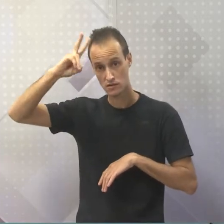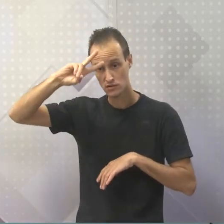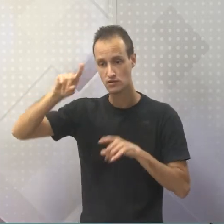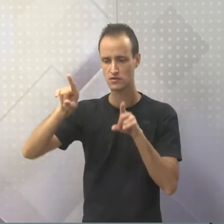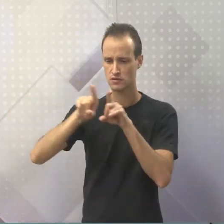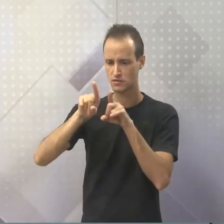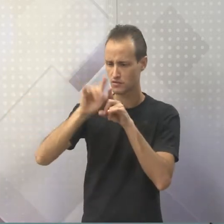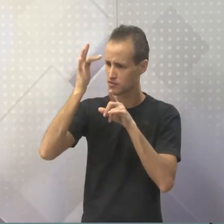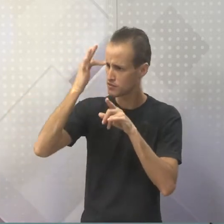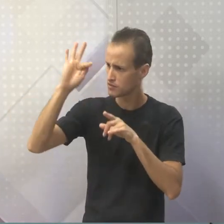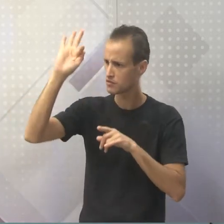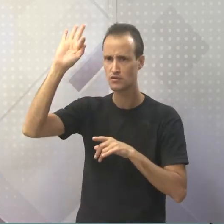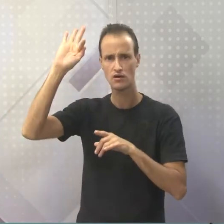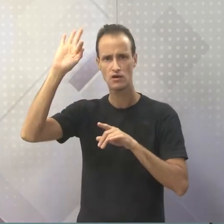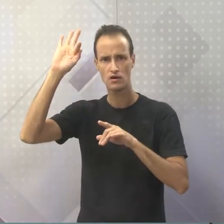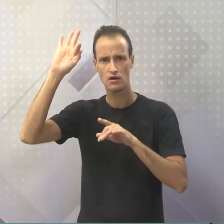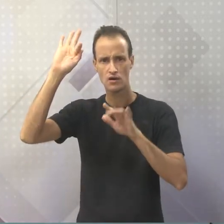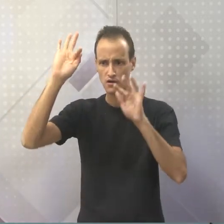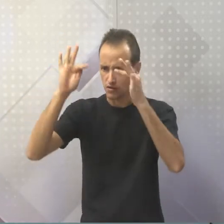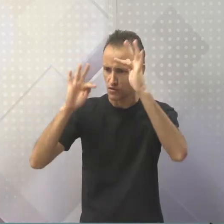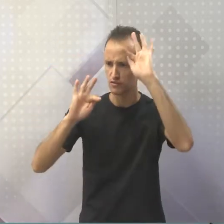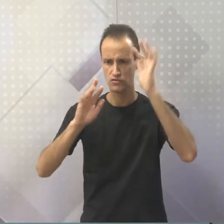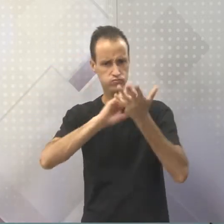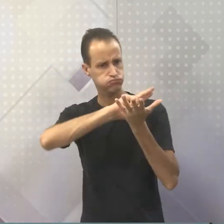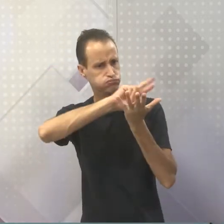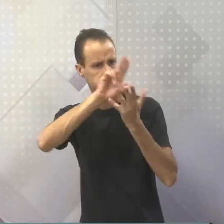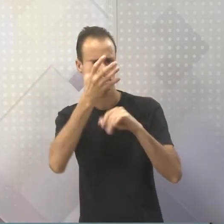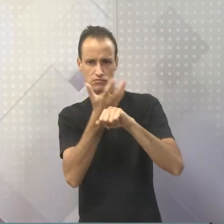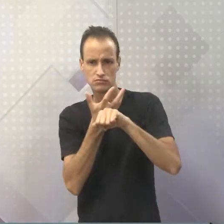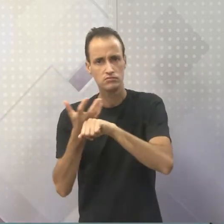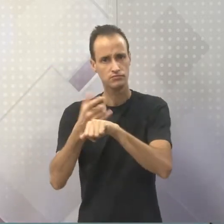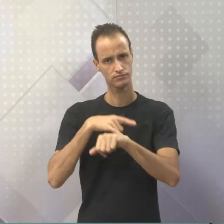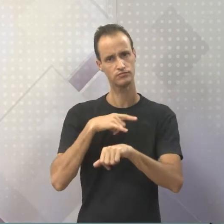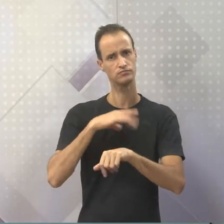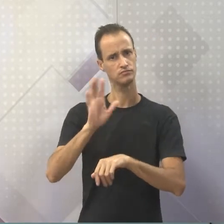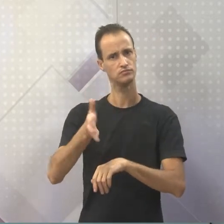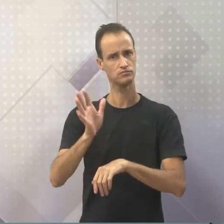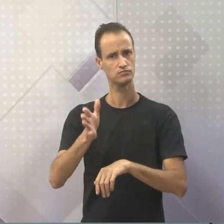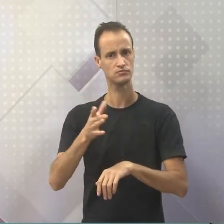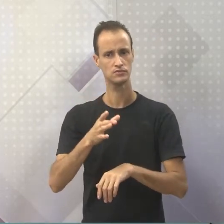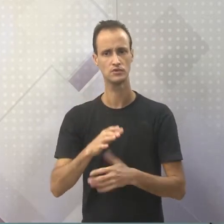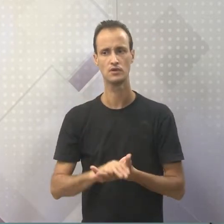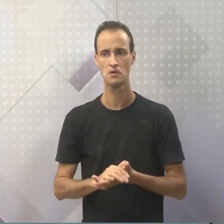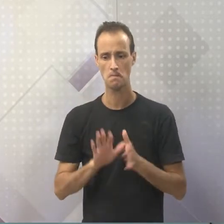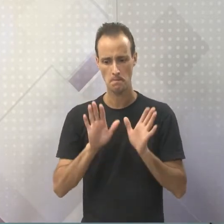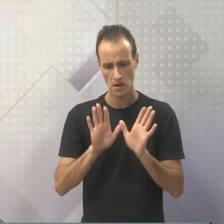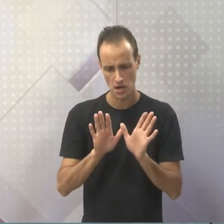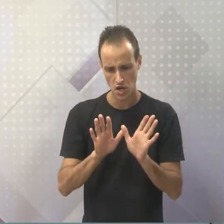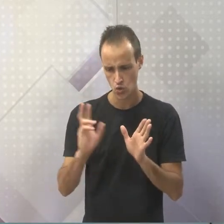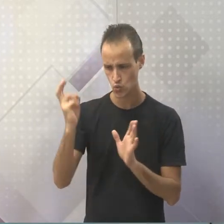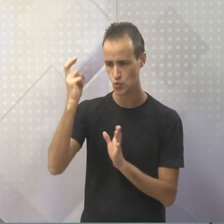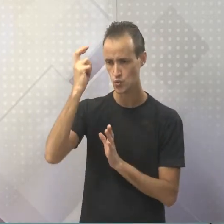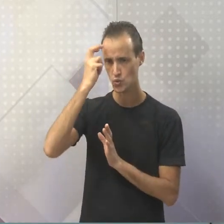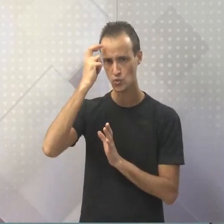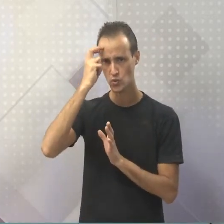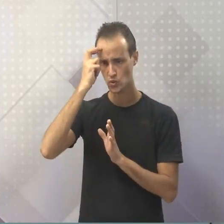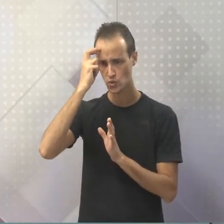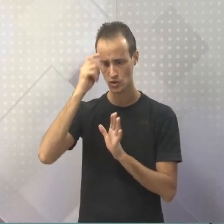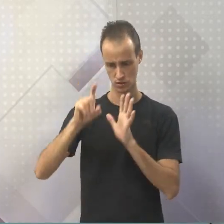questão filosófica e outras disciplinas que já existiam naquele período, mas justamente dessa parte cultural